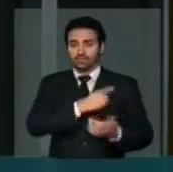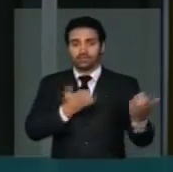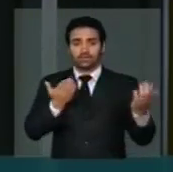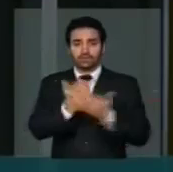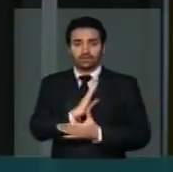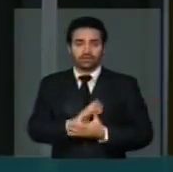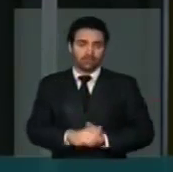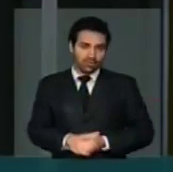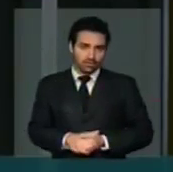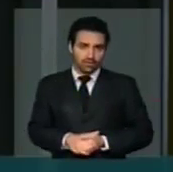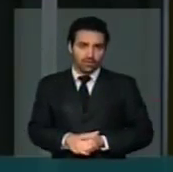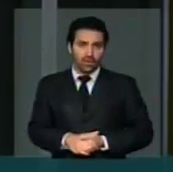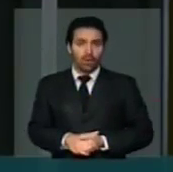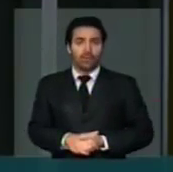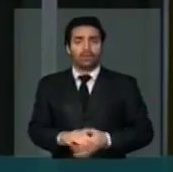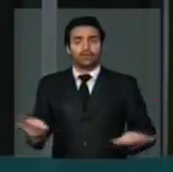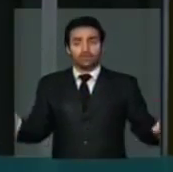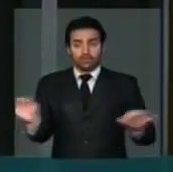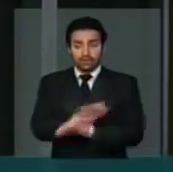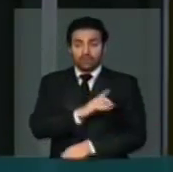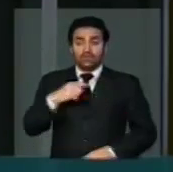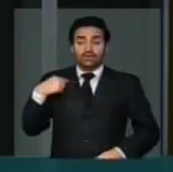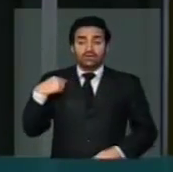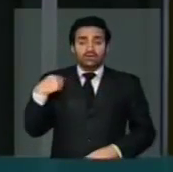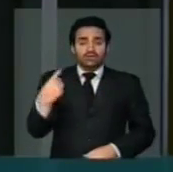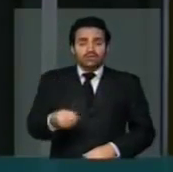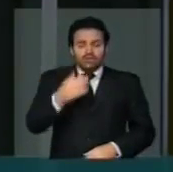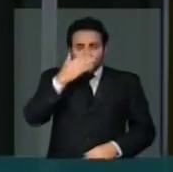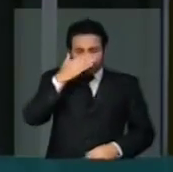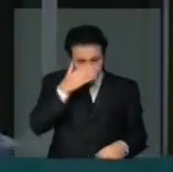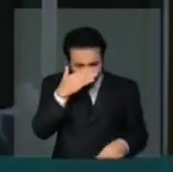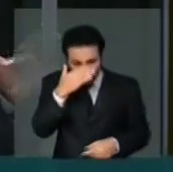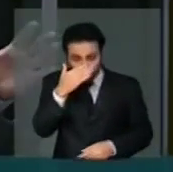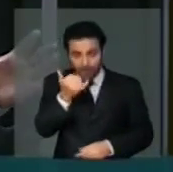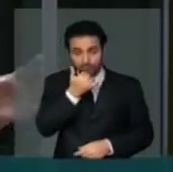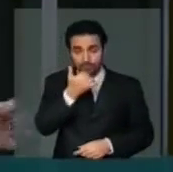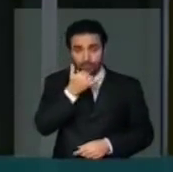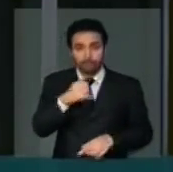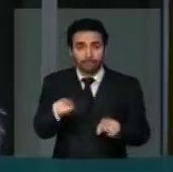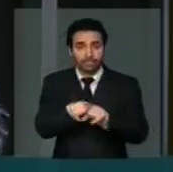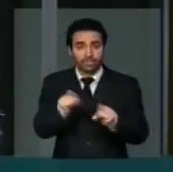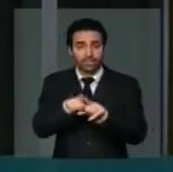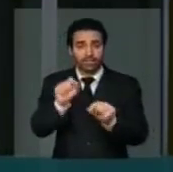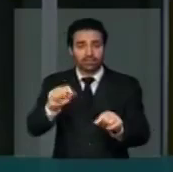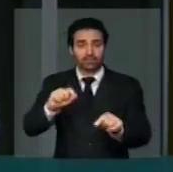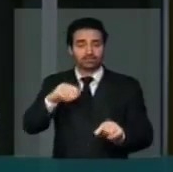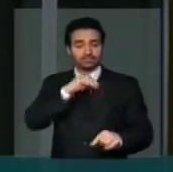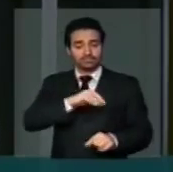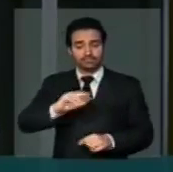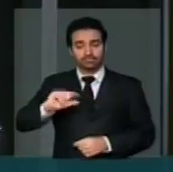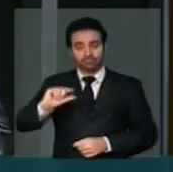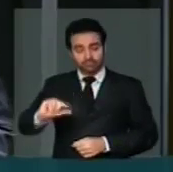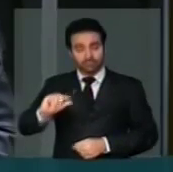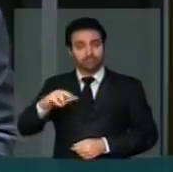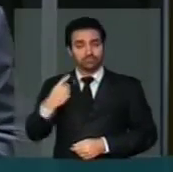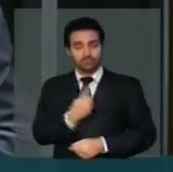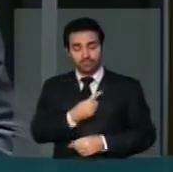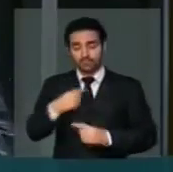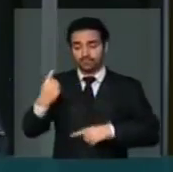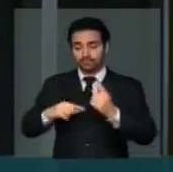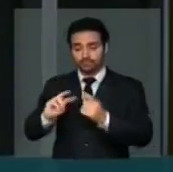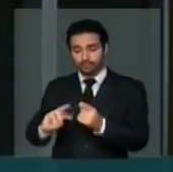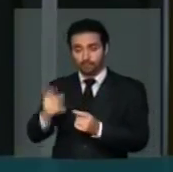Depois, nós debatemos o reajuste do salário mínimo. Vocês sabem que